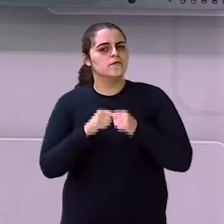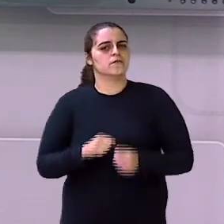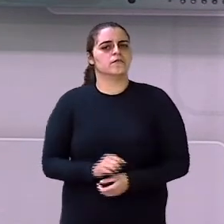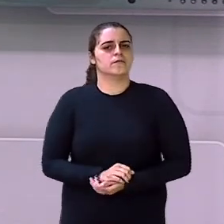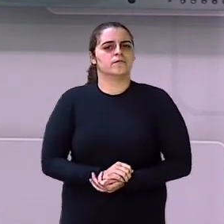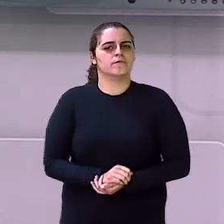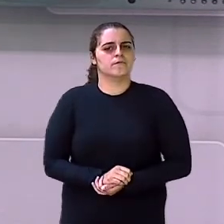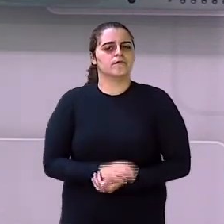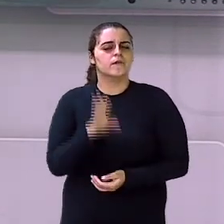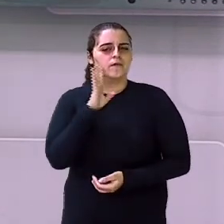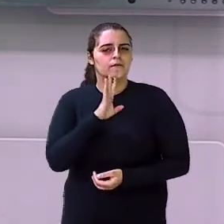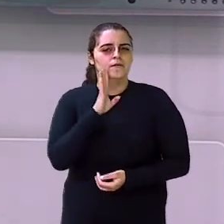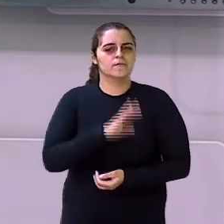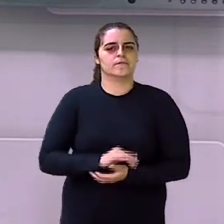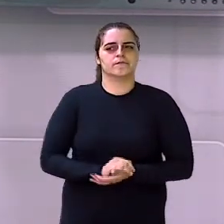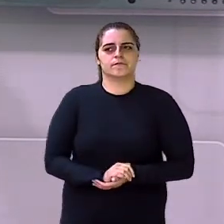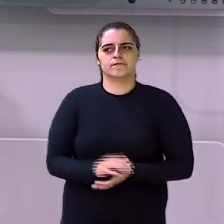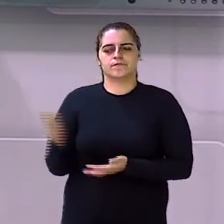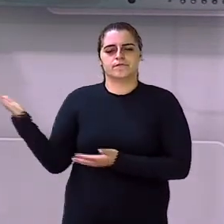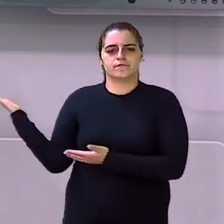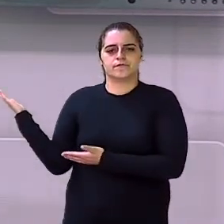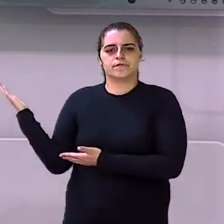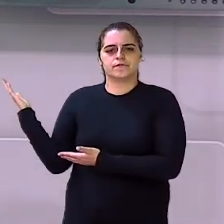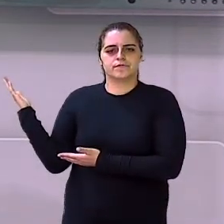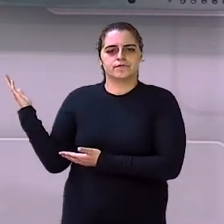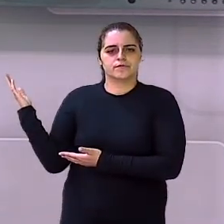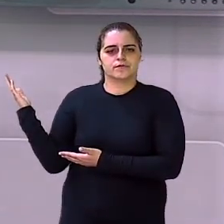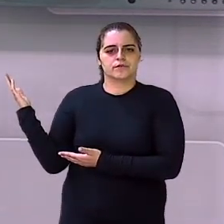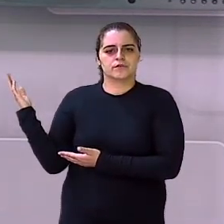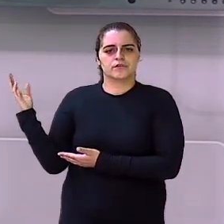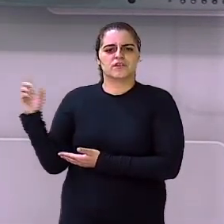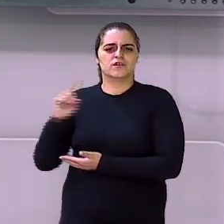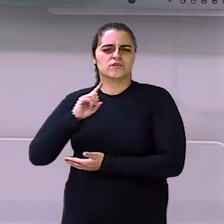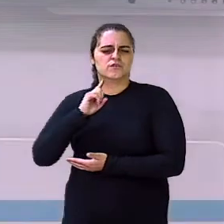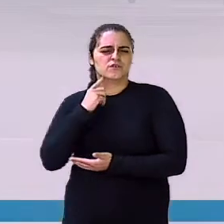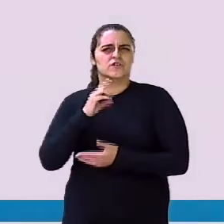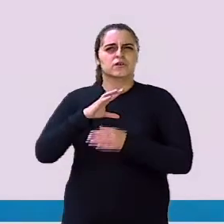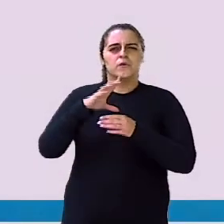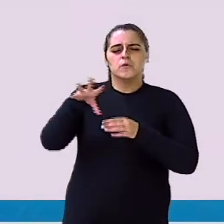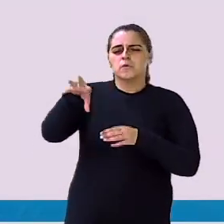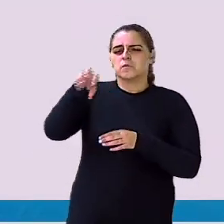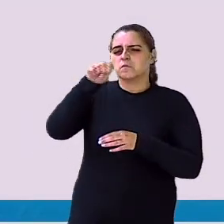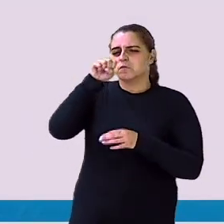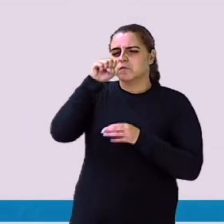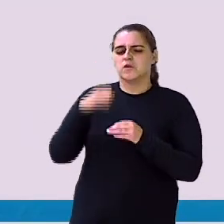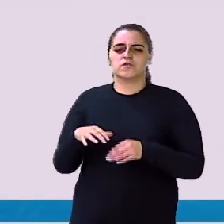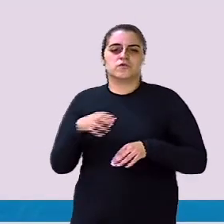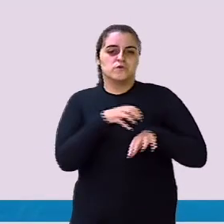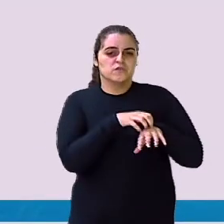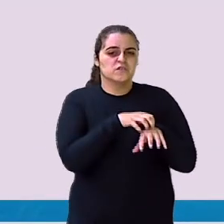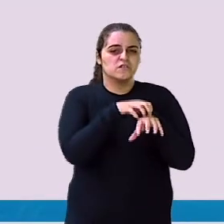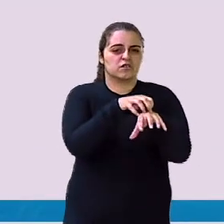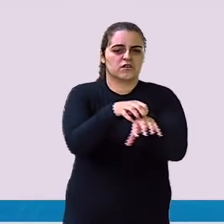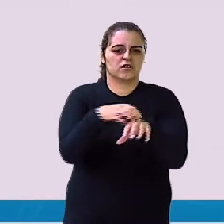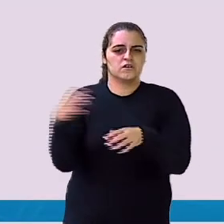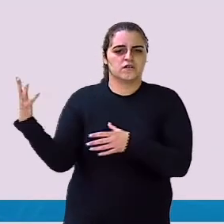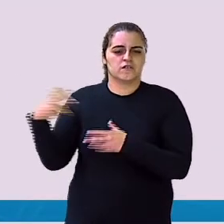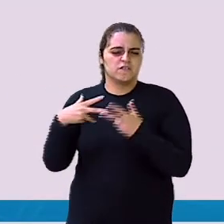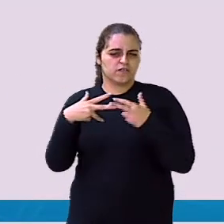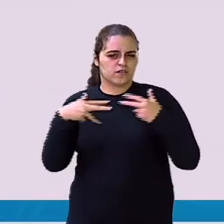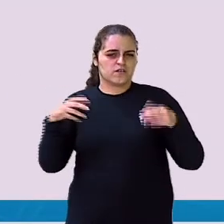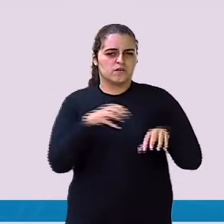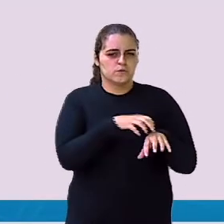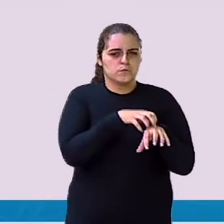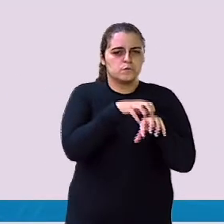só Muito bacana E aqui A poluição Da fumaça Que sai dos automóveis Muitos